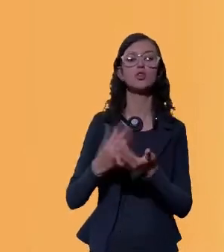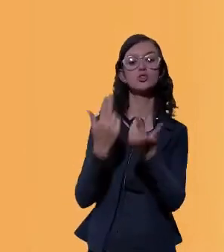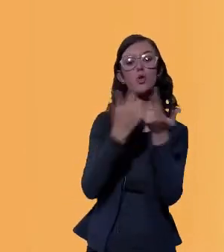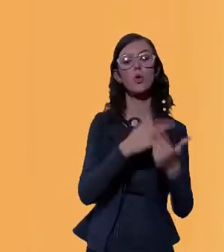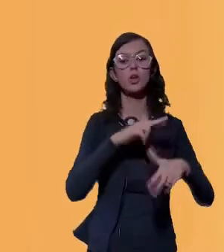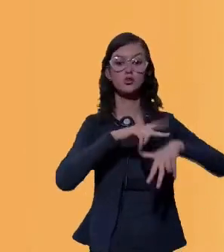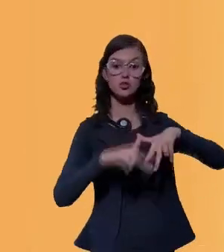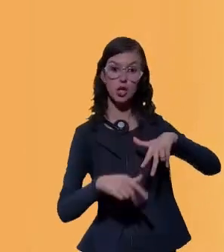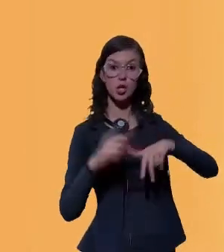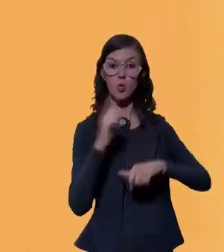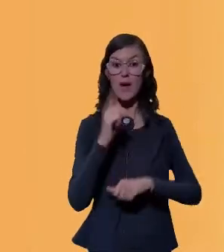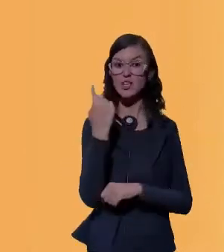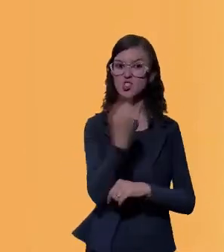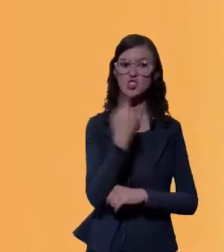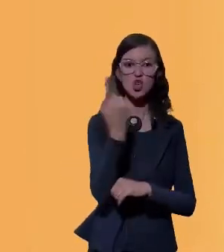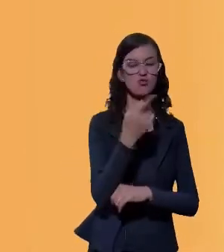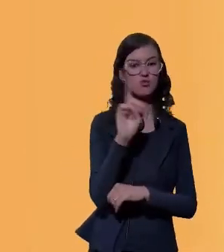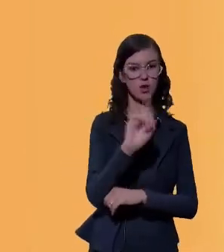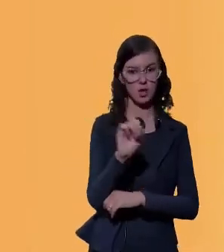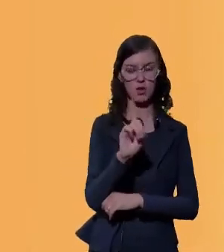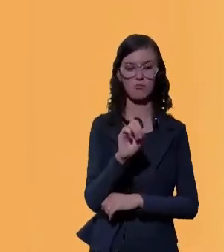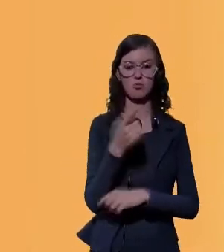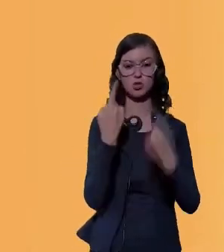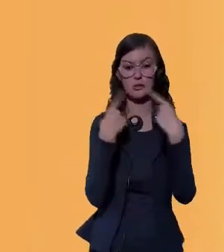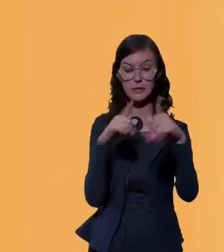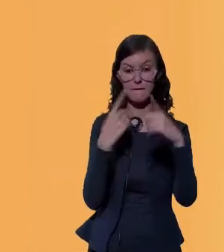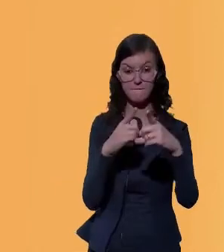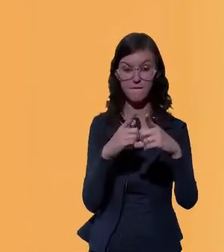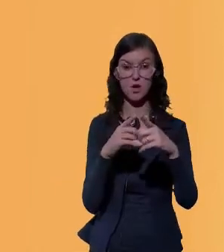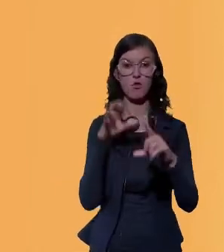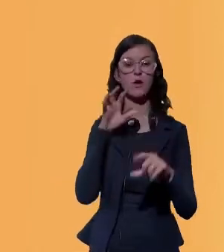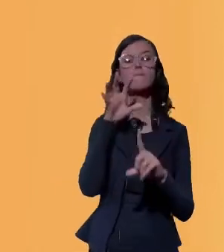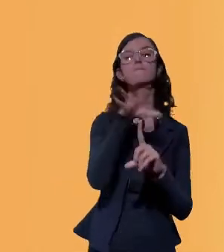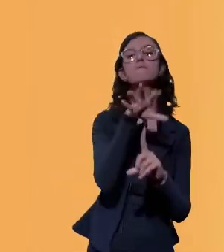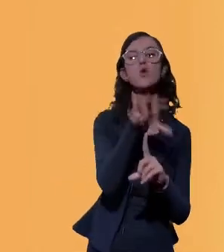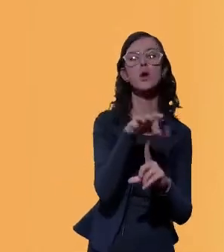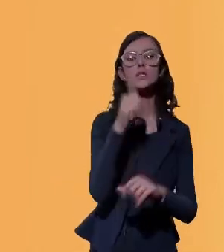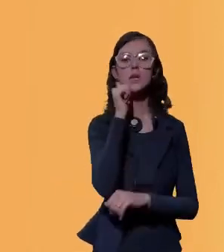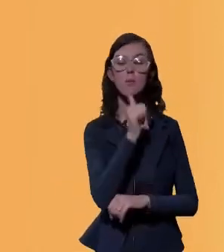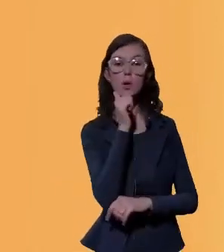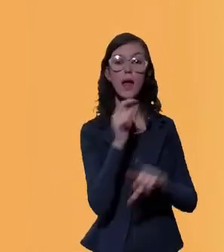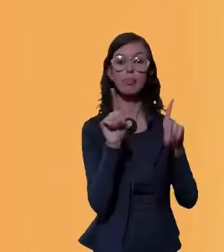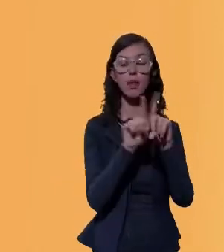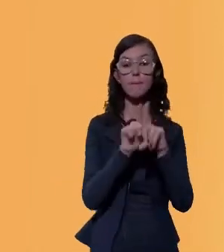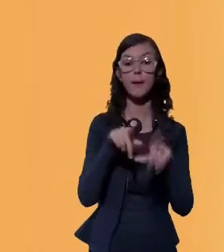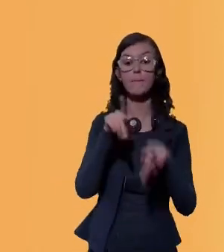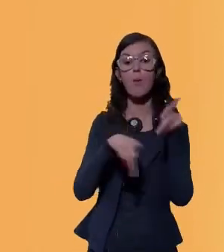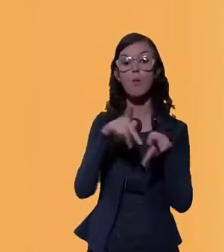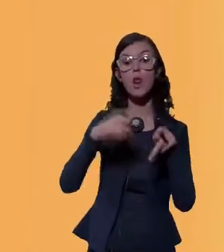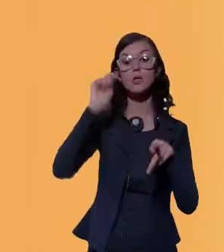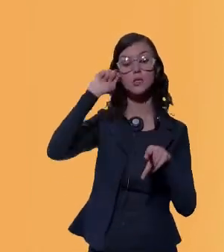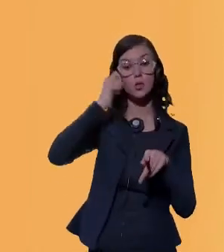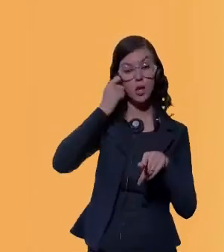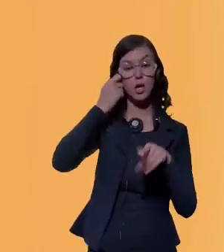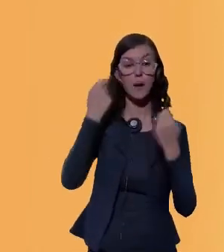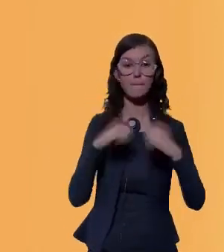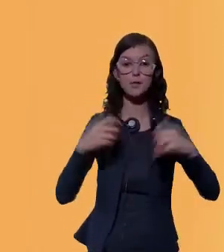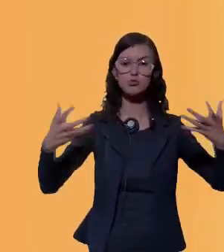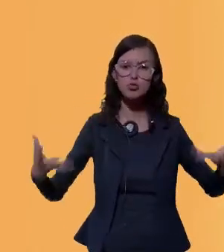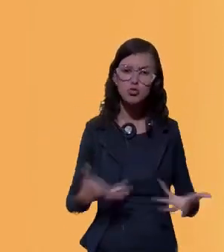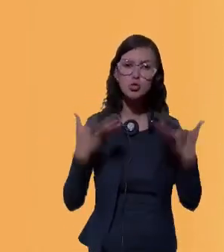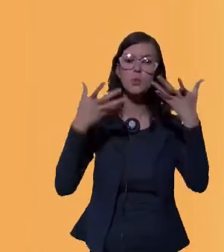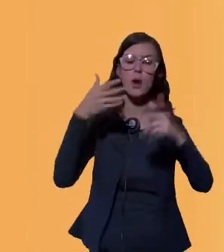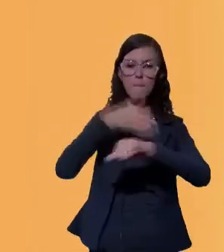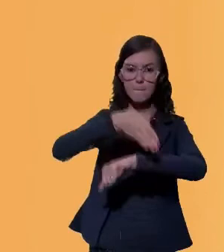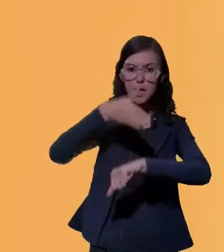sabe a maior parte dos desafios que afetam mulheres também afligem a população negra por exemplo. É preciso também estimular a